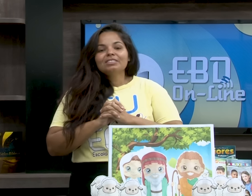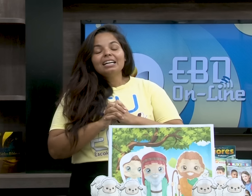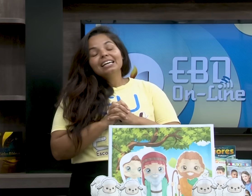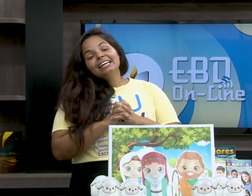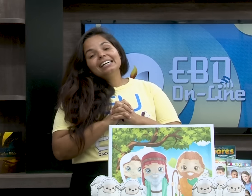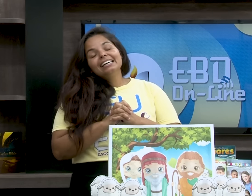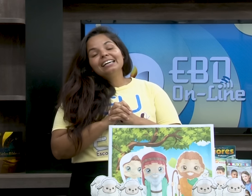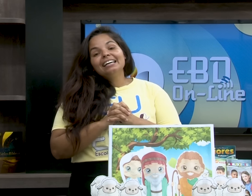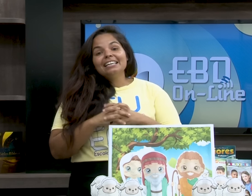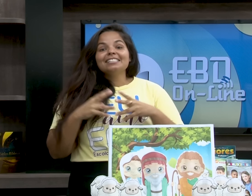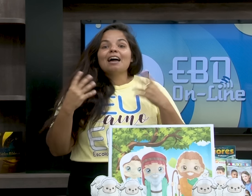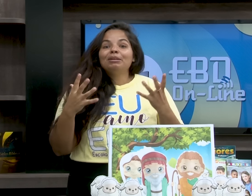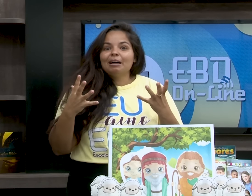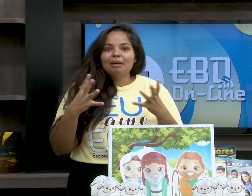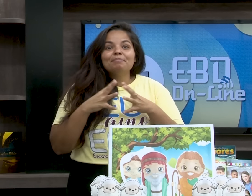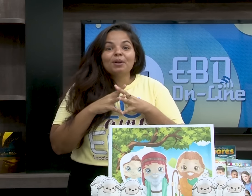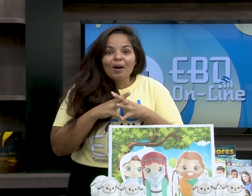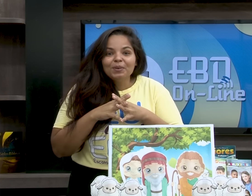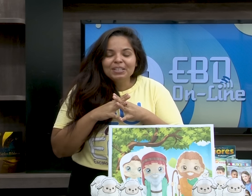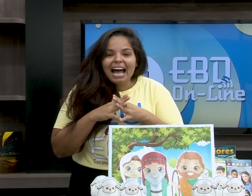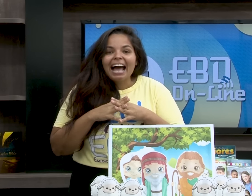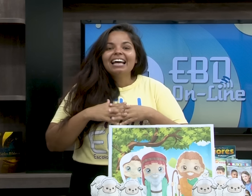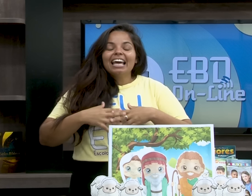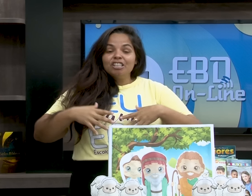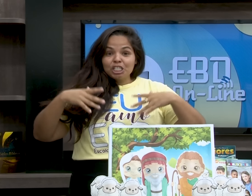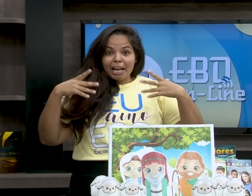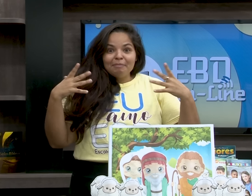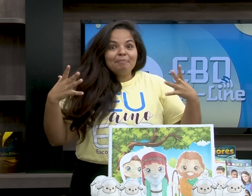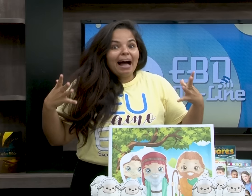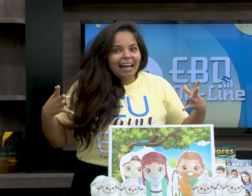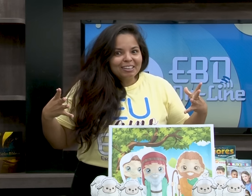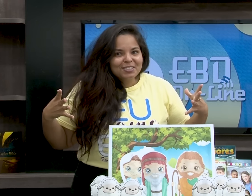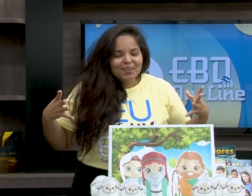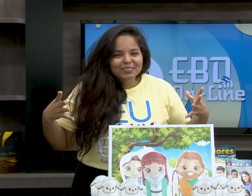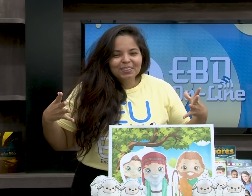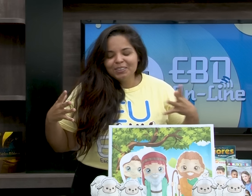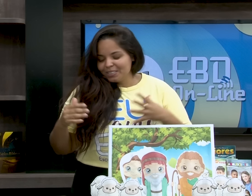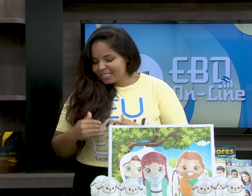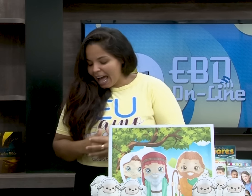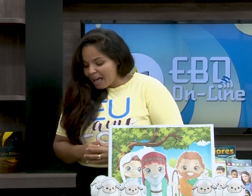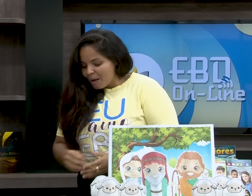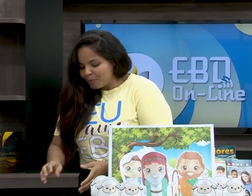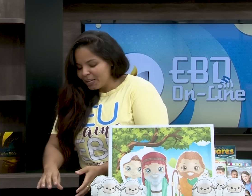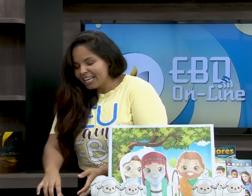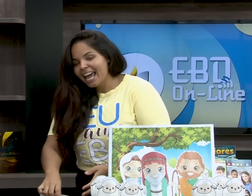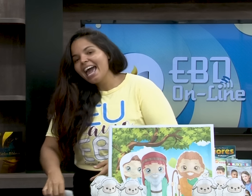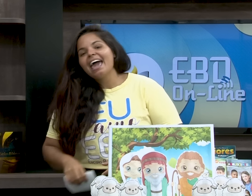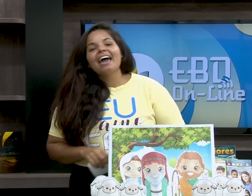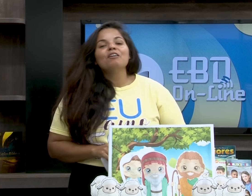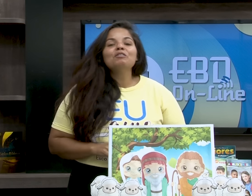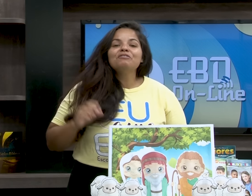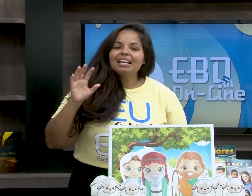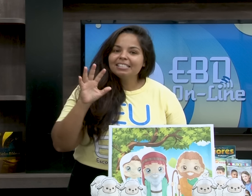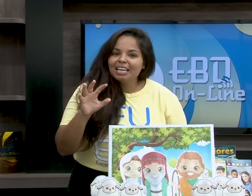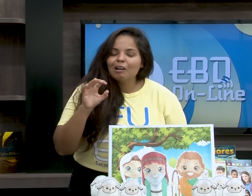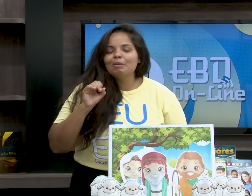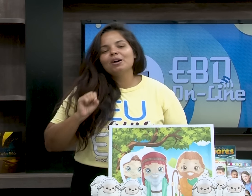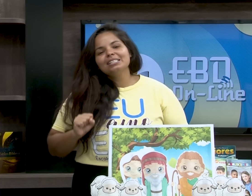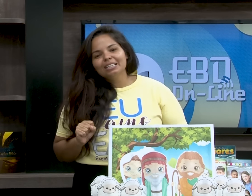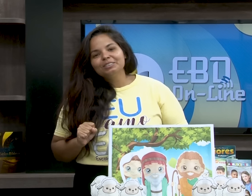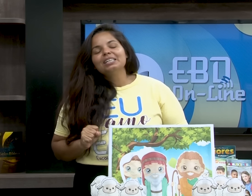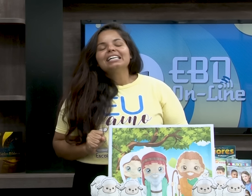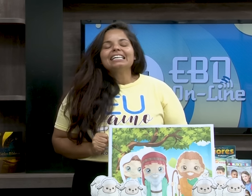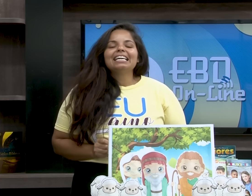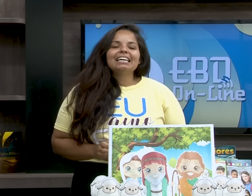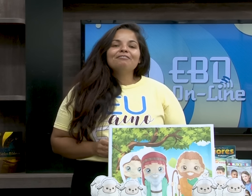saiba também procurar estar em paz com todos, tá? Porque é o versículo